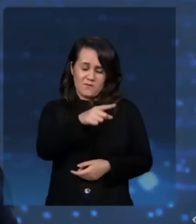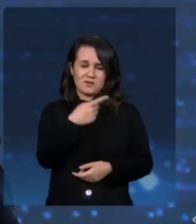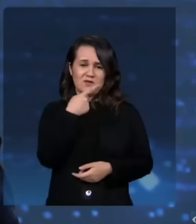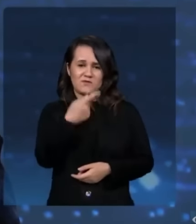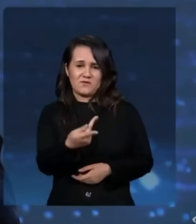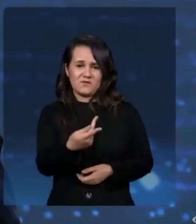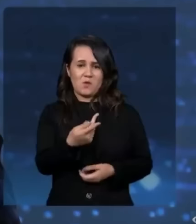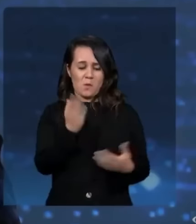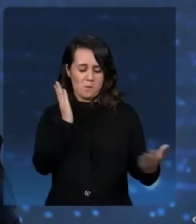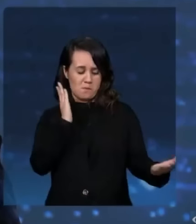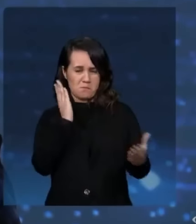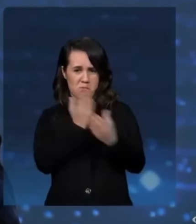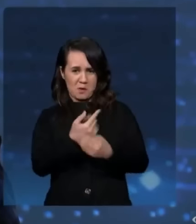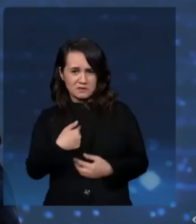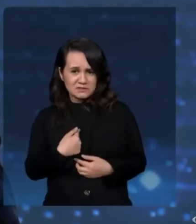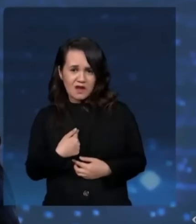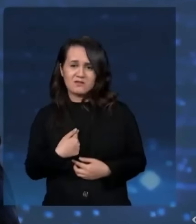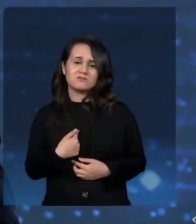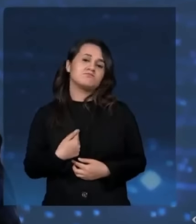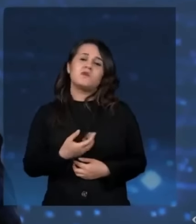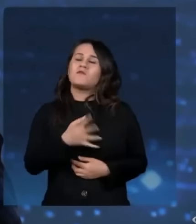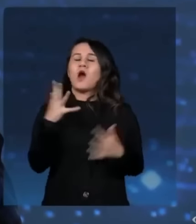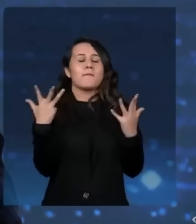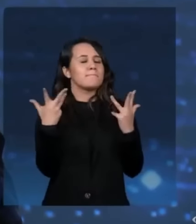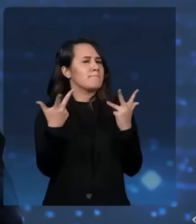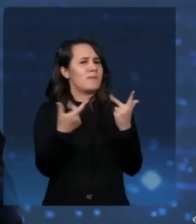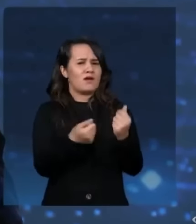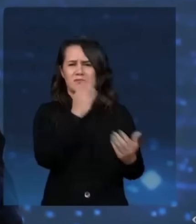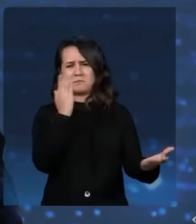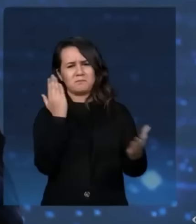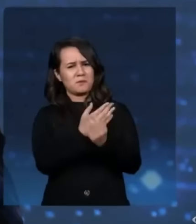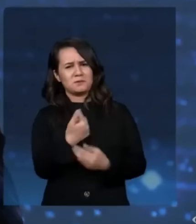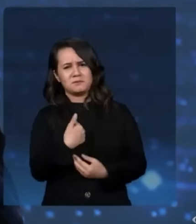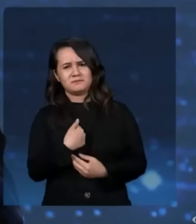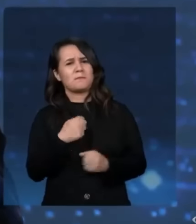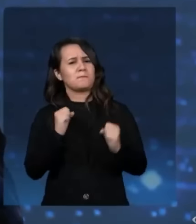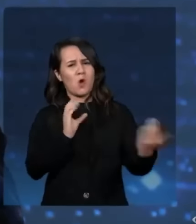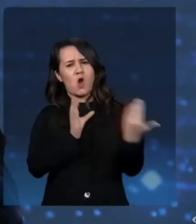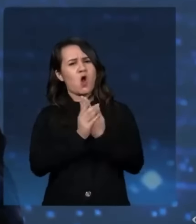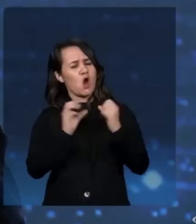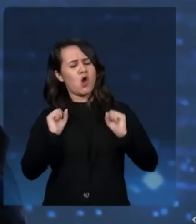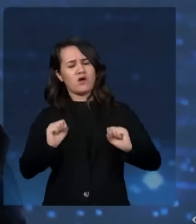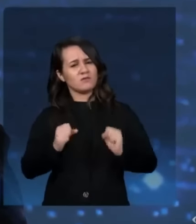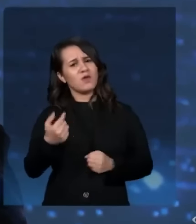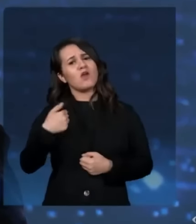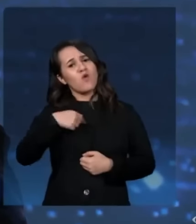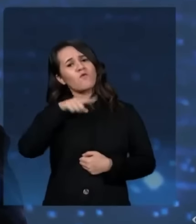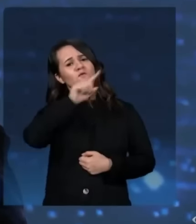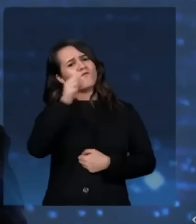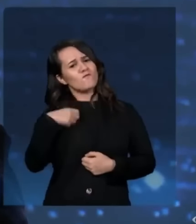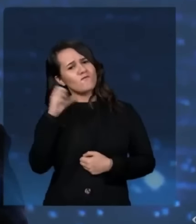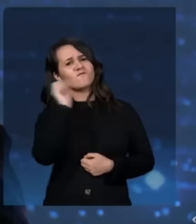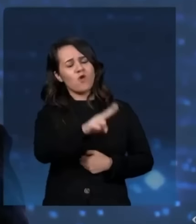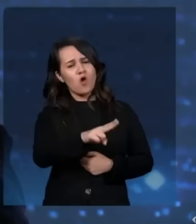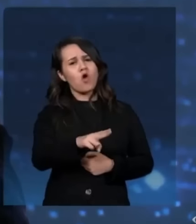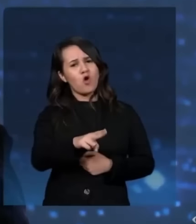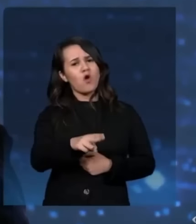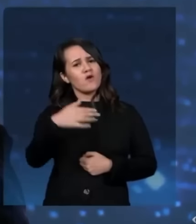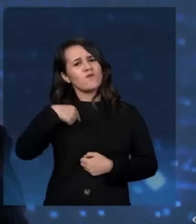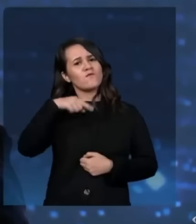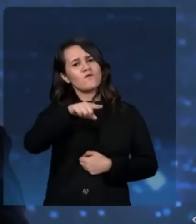me der um processo vai ser uma maravilha você me processar. Porque eu vou pendurar lá no quadro